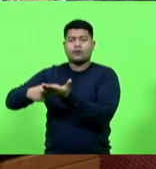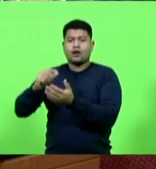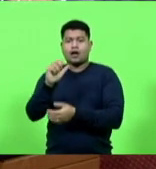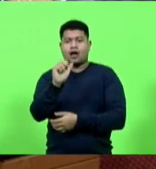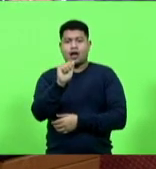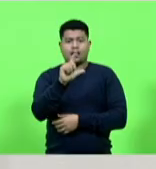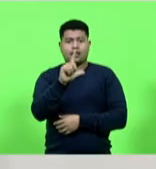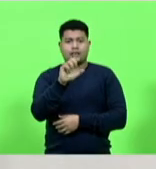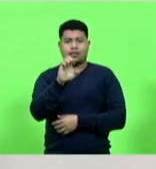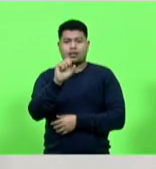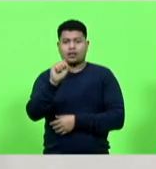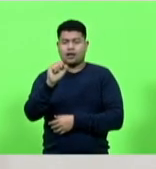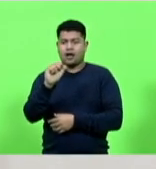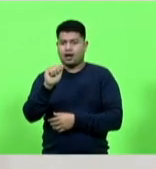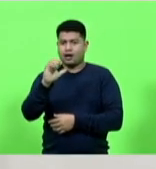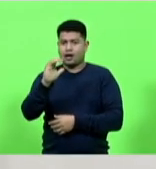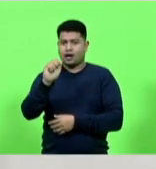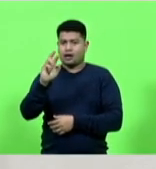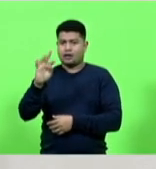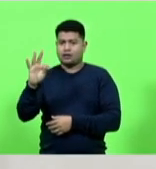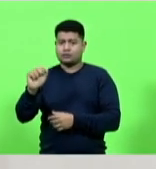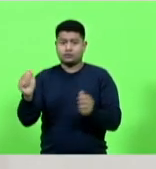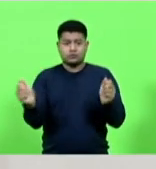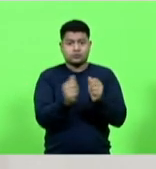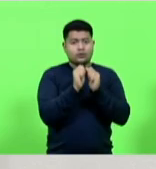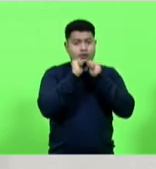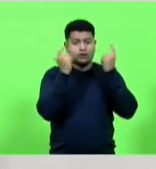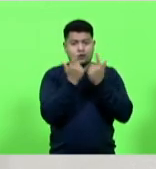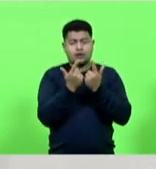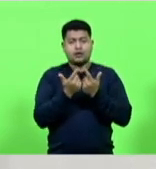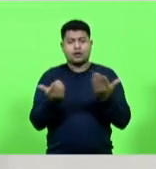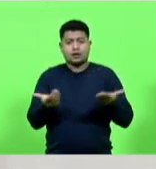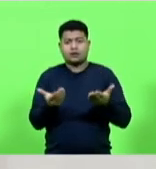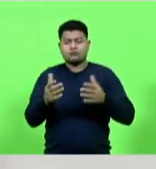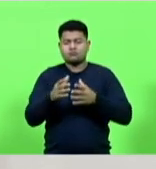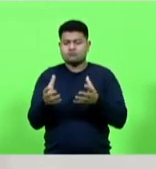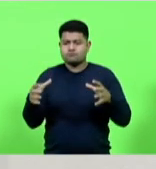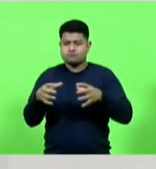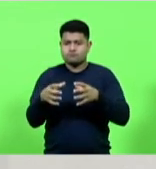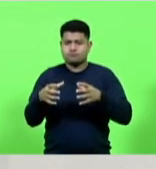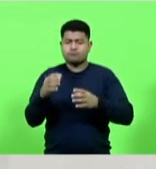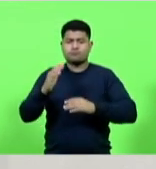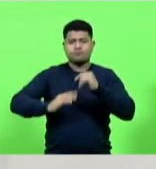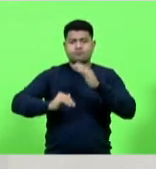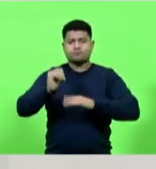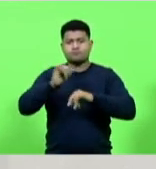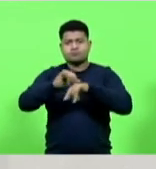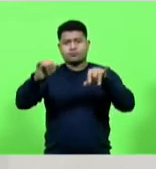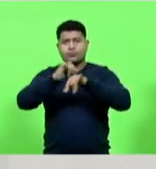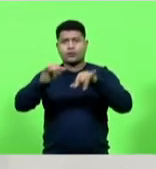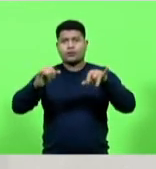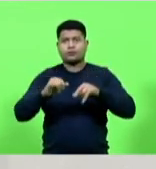que divulga de forma ampla e técnica as ações desse parlamento em prol de Santa Catarina